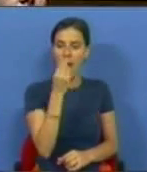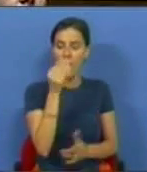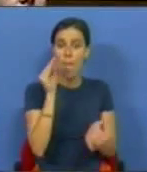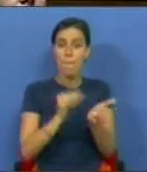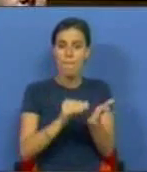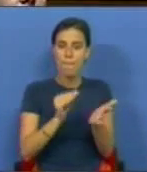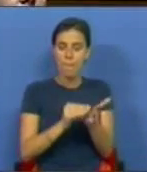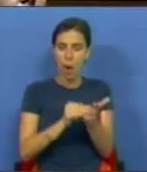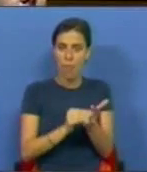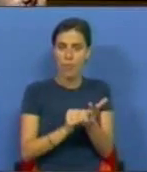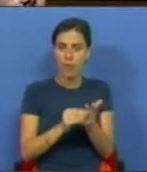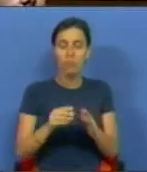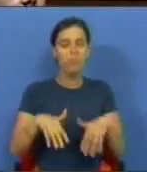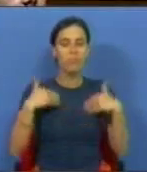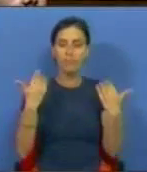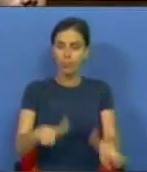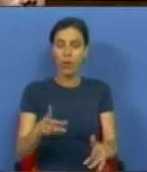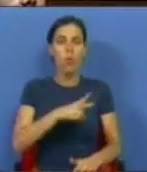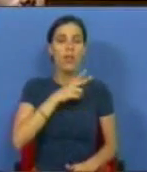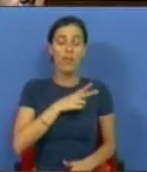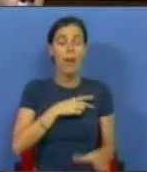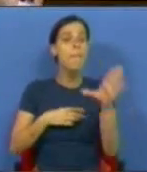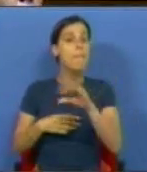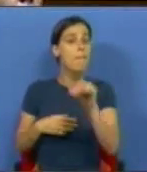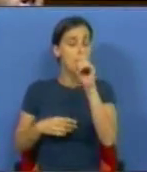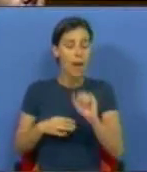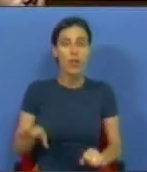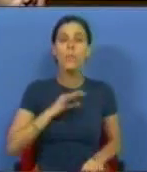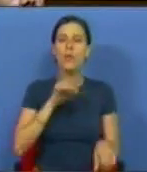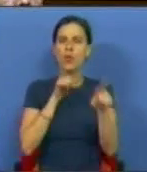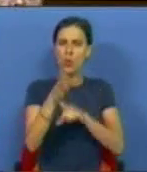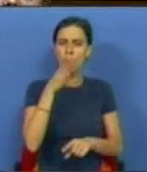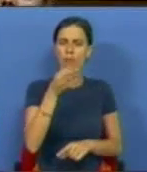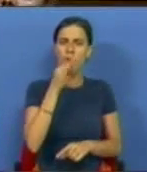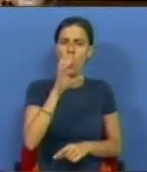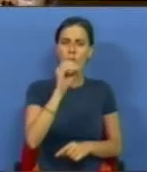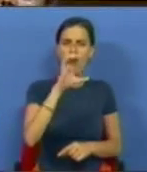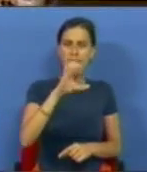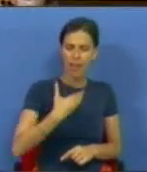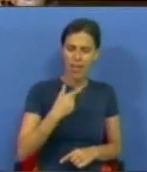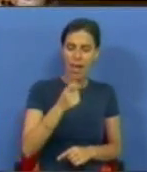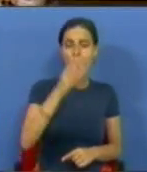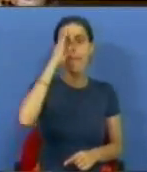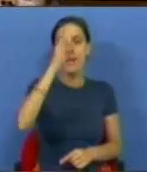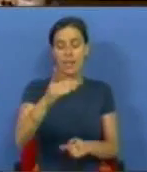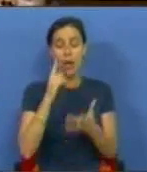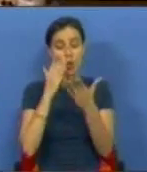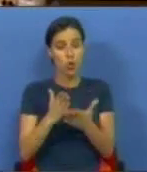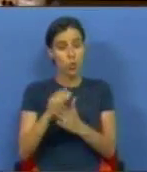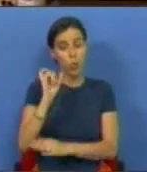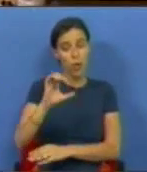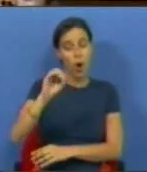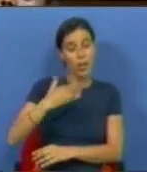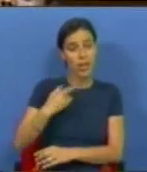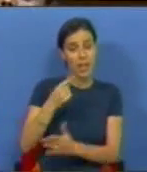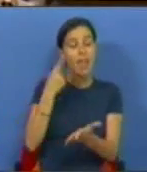pobres deixou a Universidade. E mais, o Sr. Deputado citou a OCDE, mas saberá que no estudo da OCDE